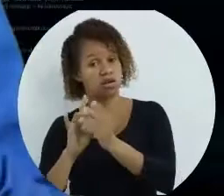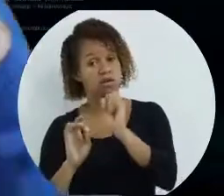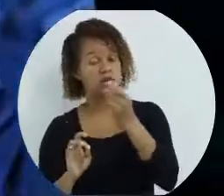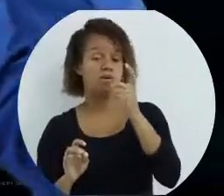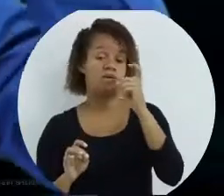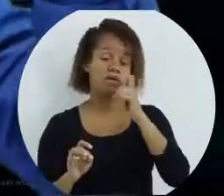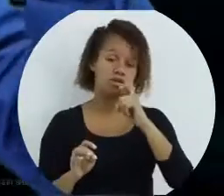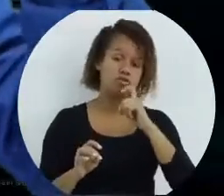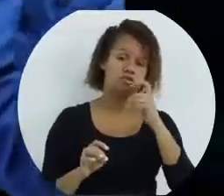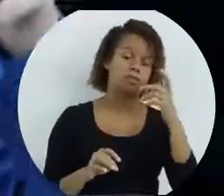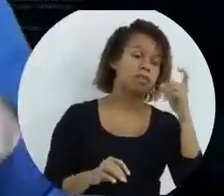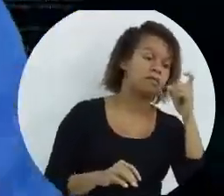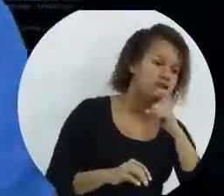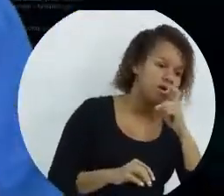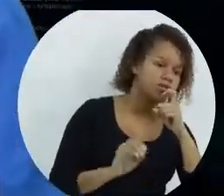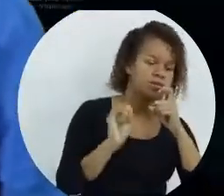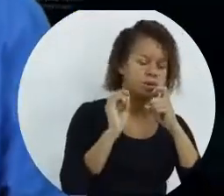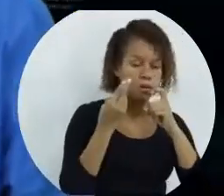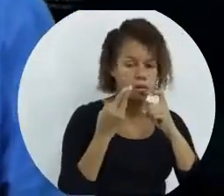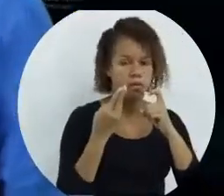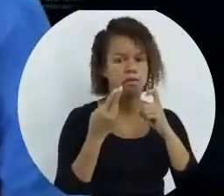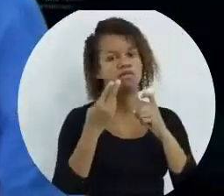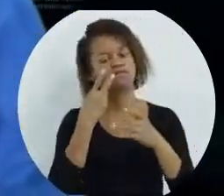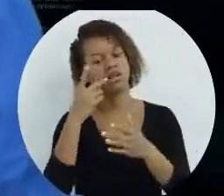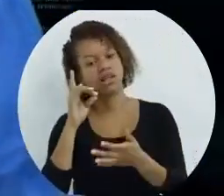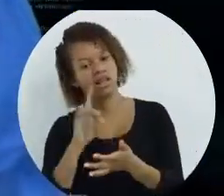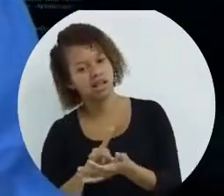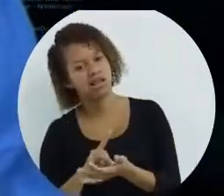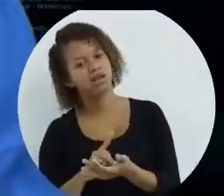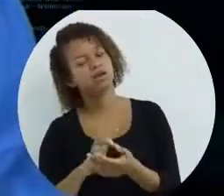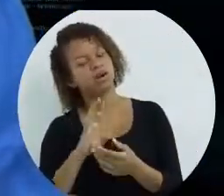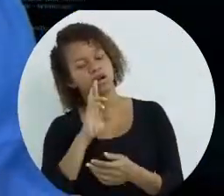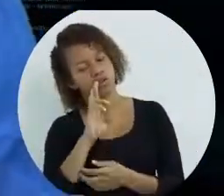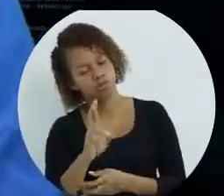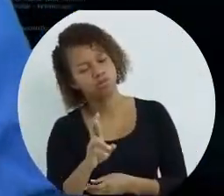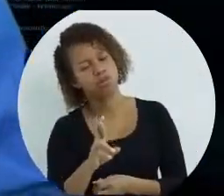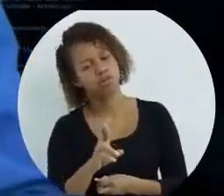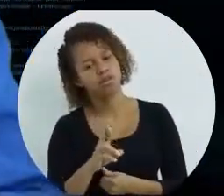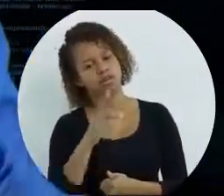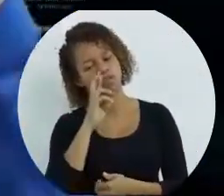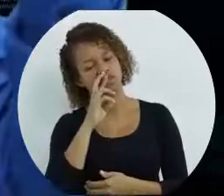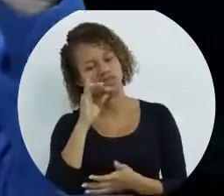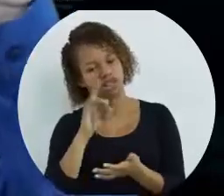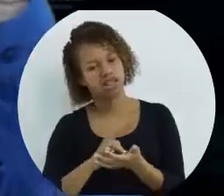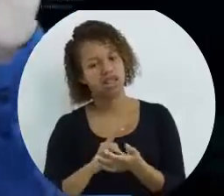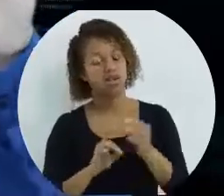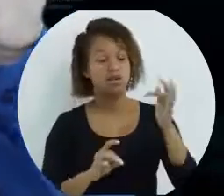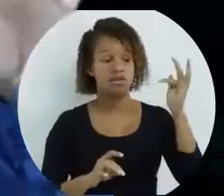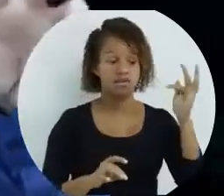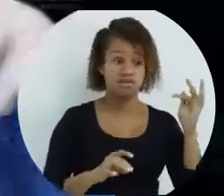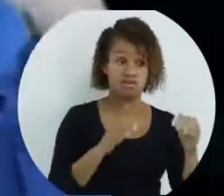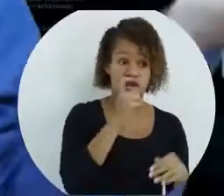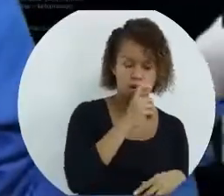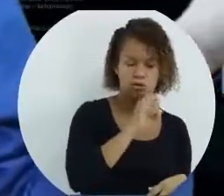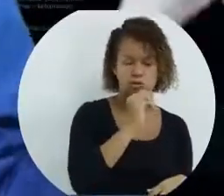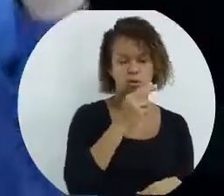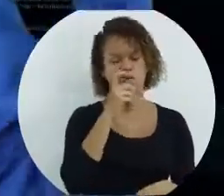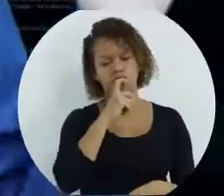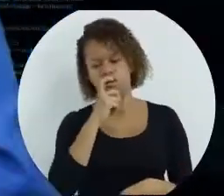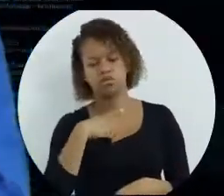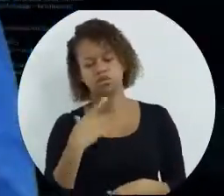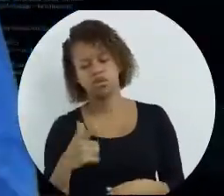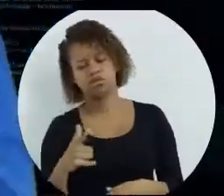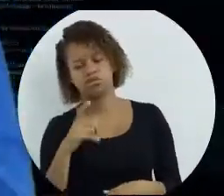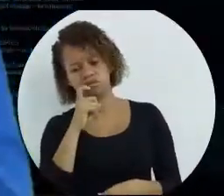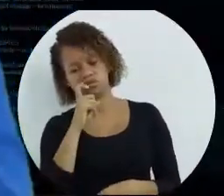vai dar verdadeiro. Falso ou verdadeiro vai dar verdadeiro. E falso ou falso, não tem